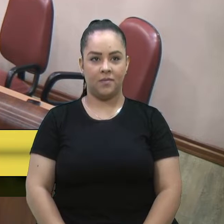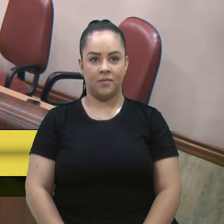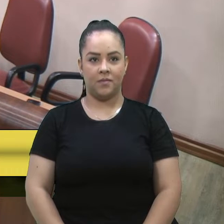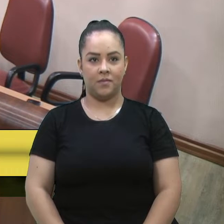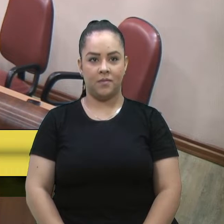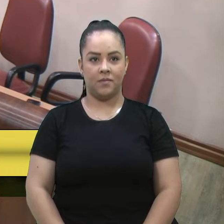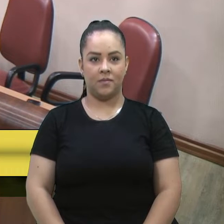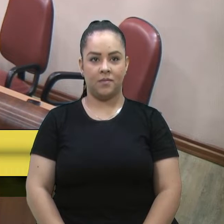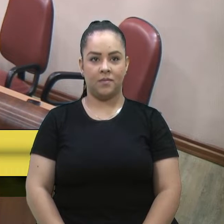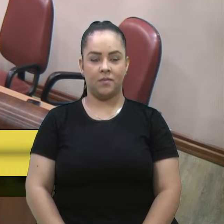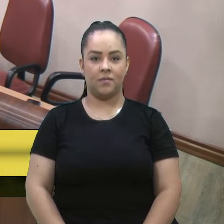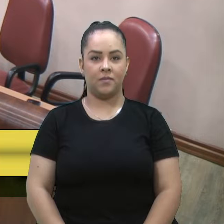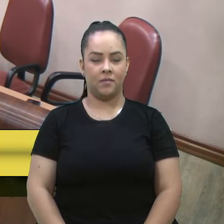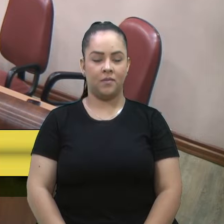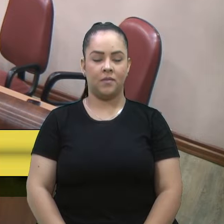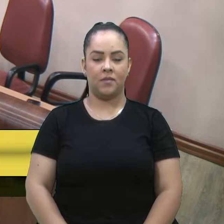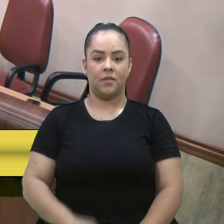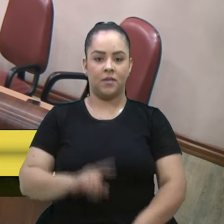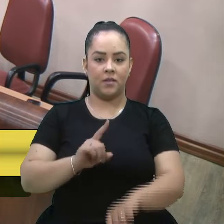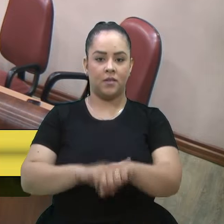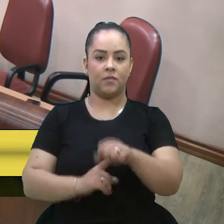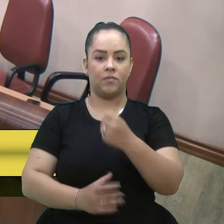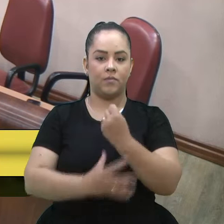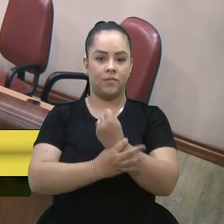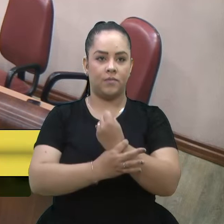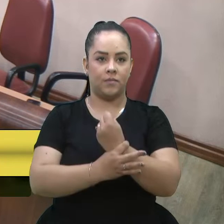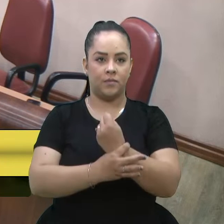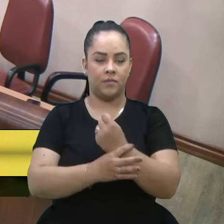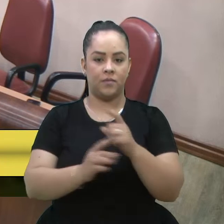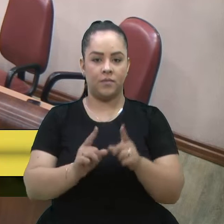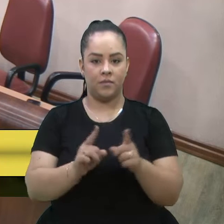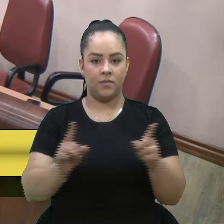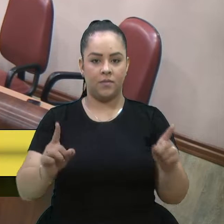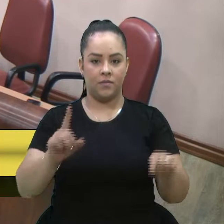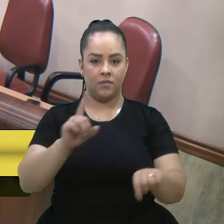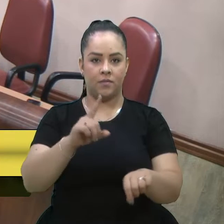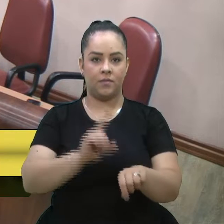O tempo está assegurado, Juliano, no grande expediente.